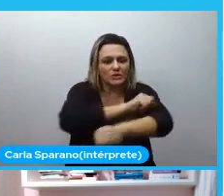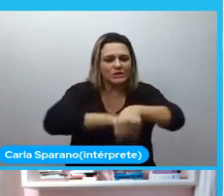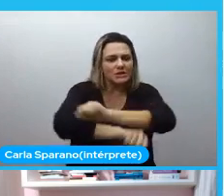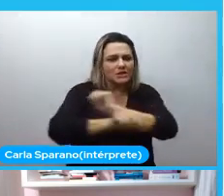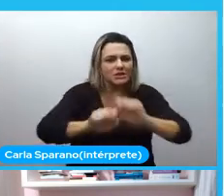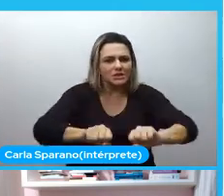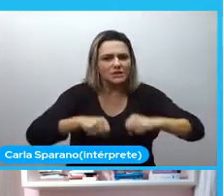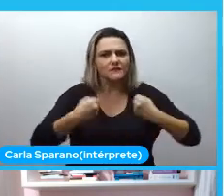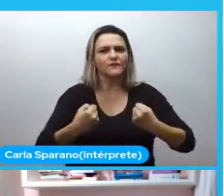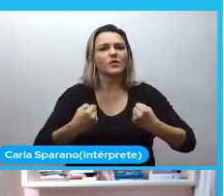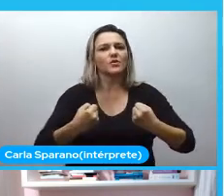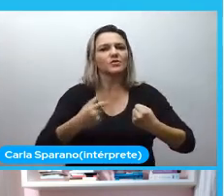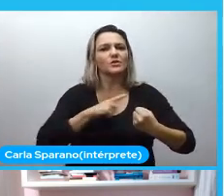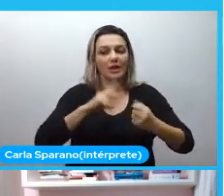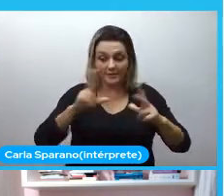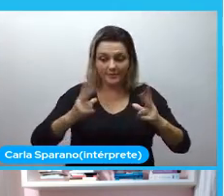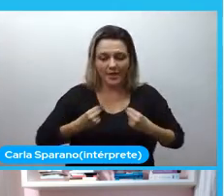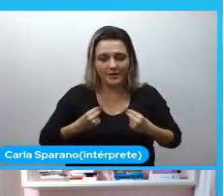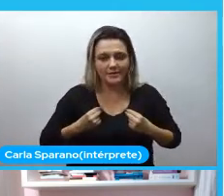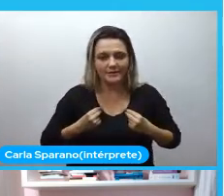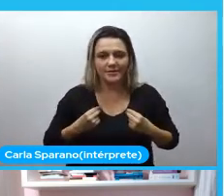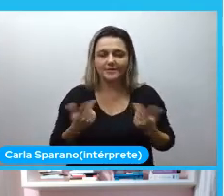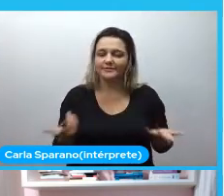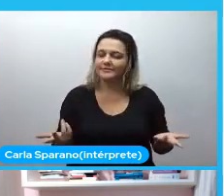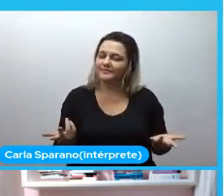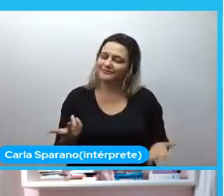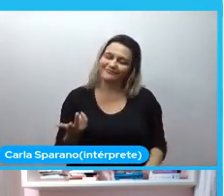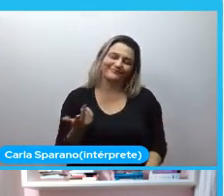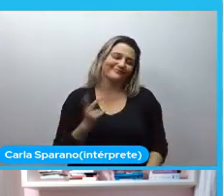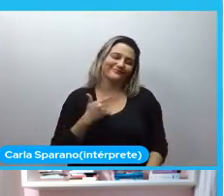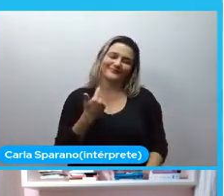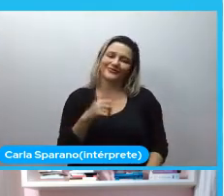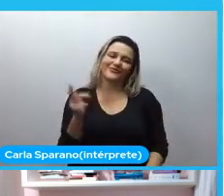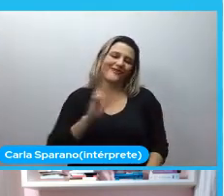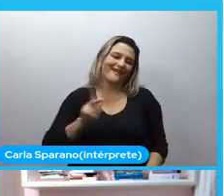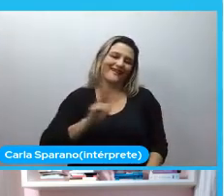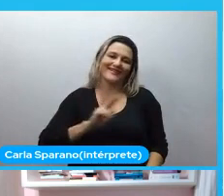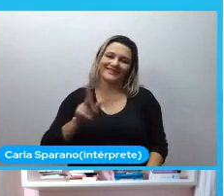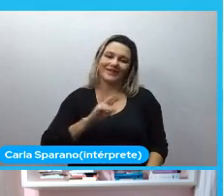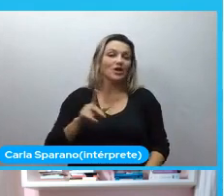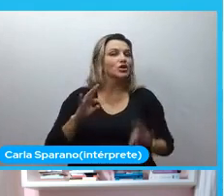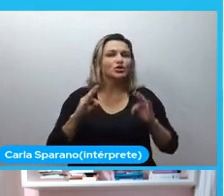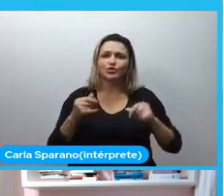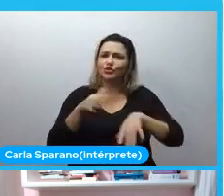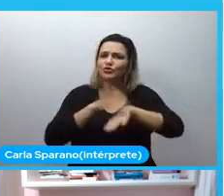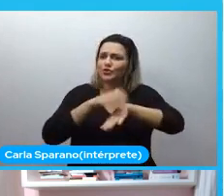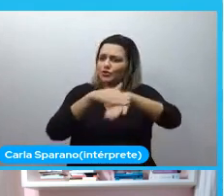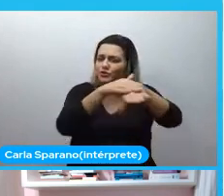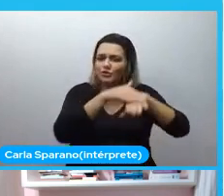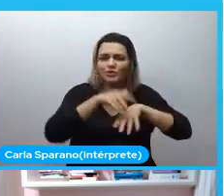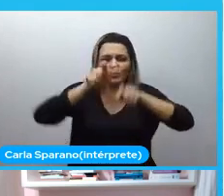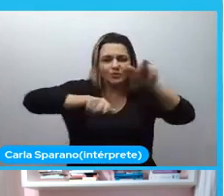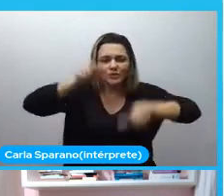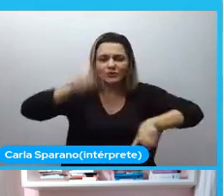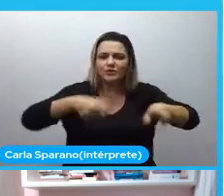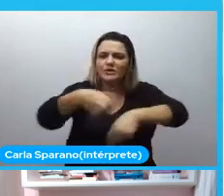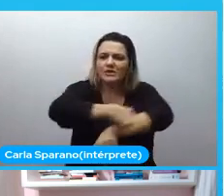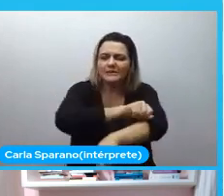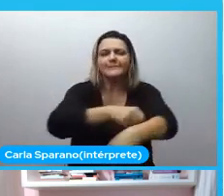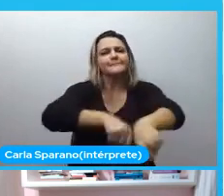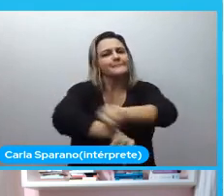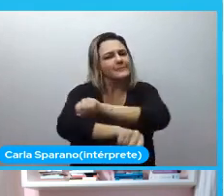esforço, então eu comecei a entender que, tipo assim, todo mundo está se esforçando ali, mas pessoas elas vão ter, né,